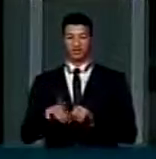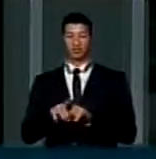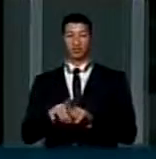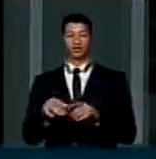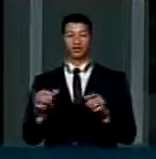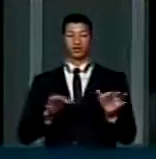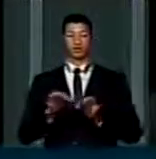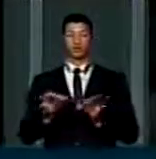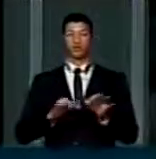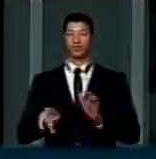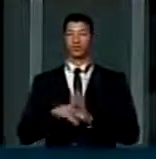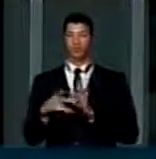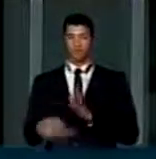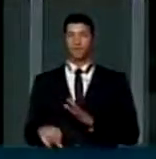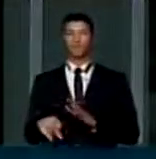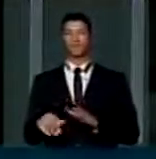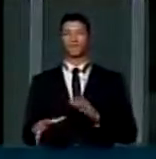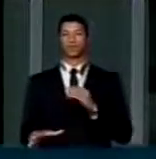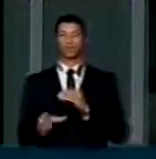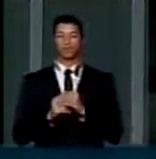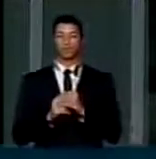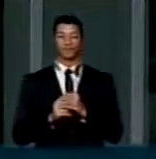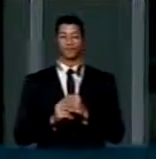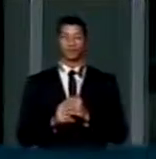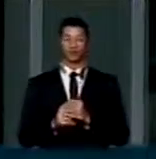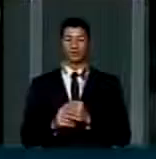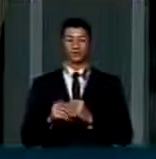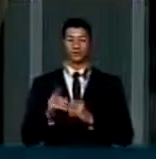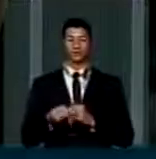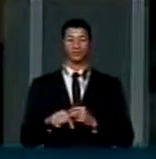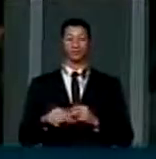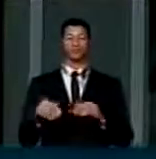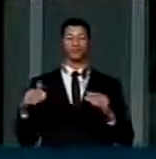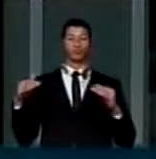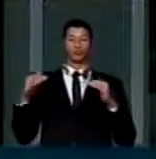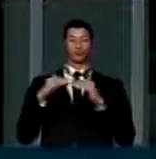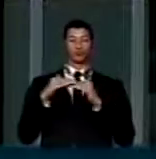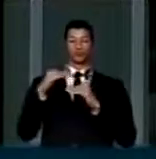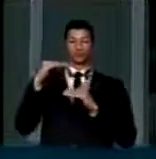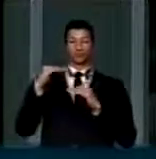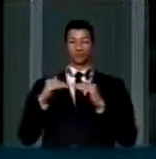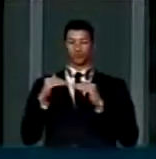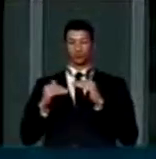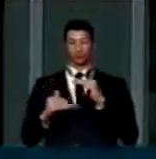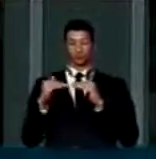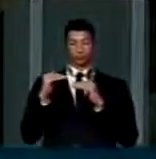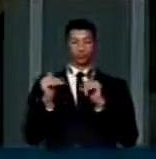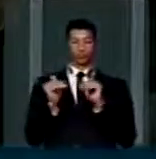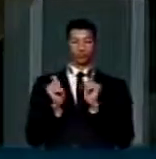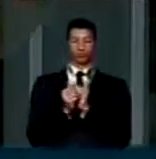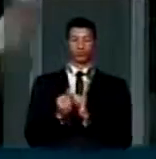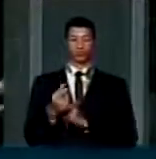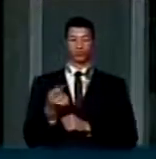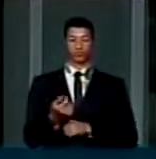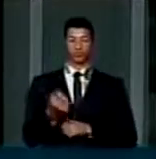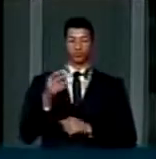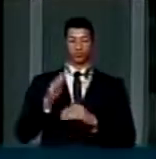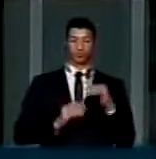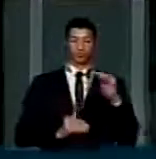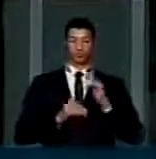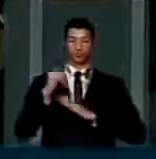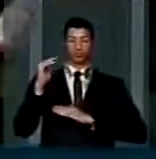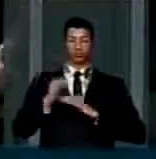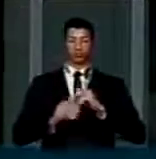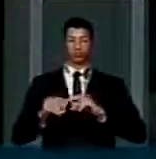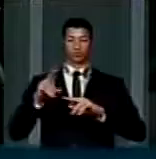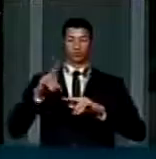qual se destinava essa emenda, eram incompatíveis com os custos praticados